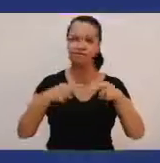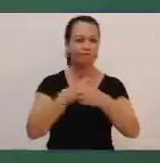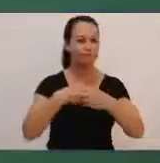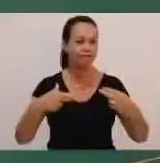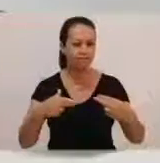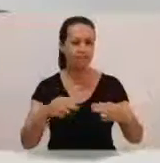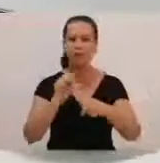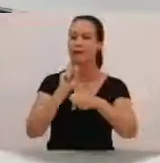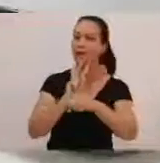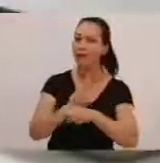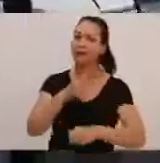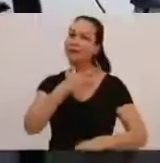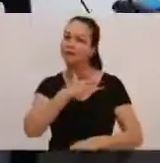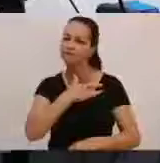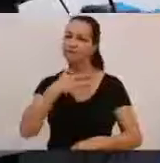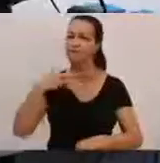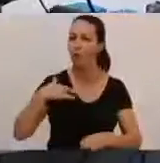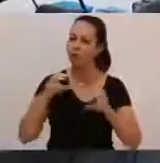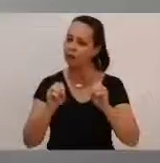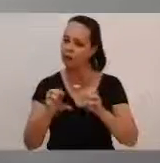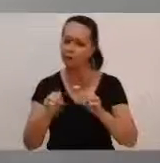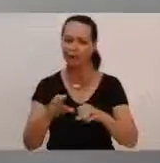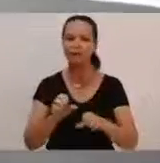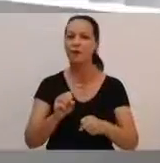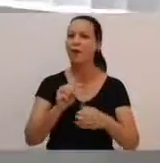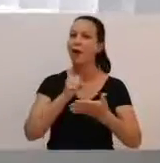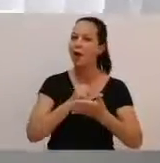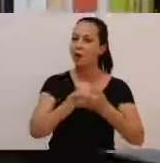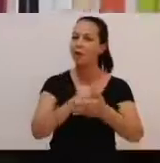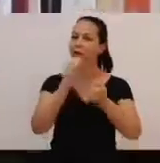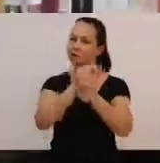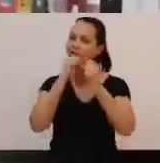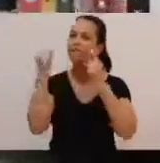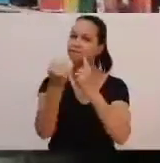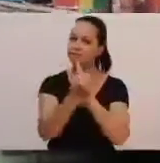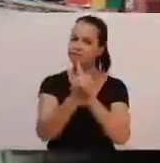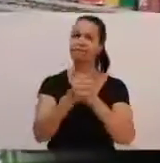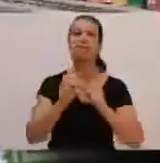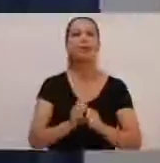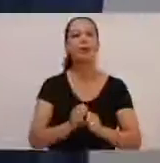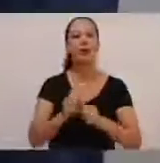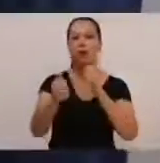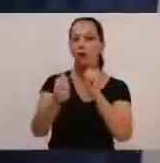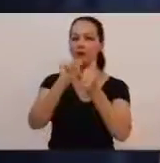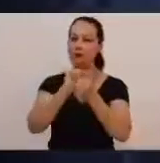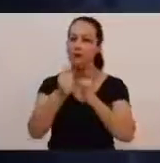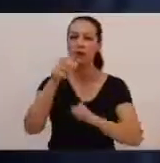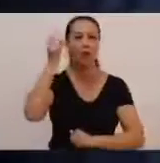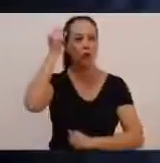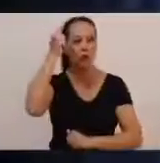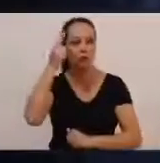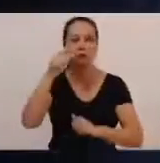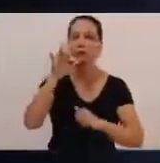vagas na educação, saúde, promoção social, obras, esportes, cultura e turismo e